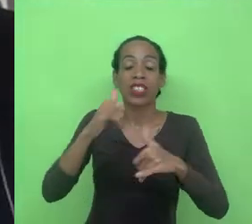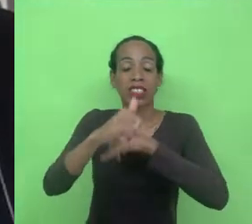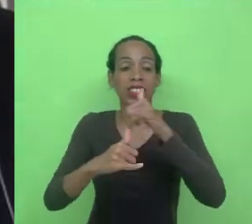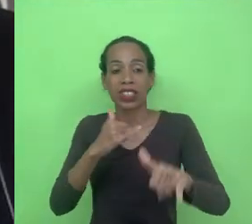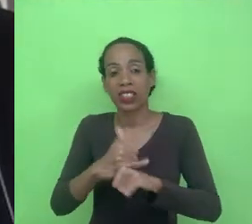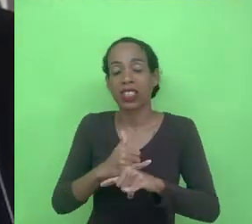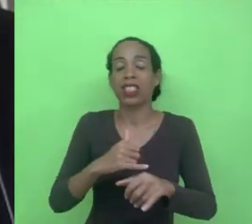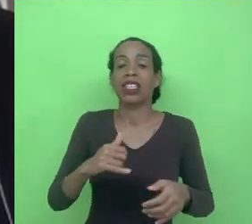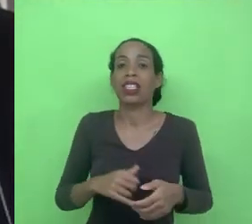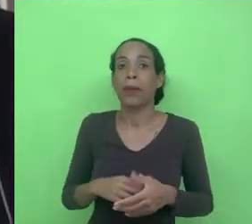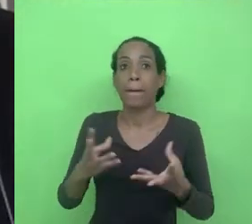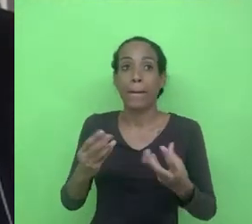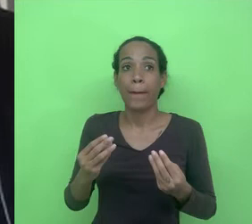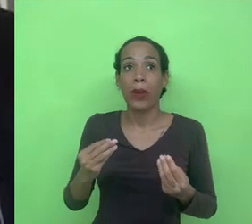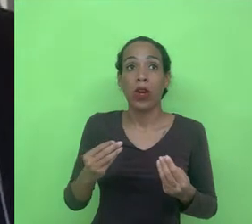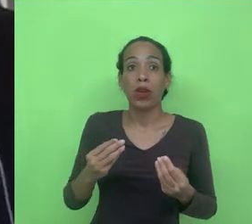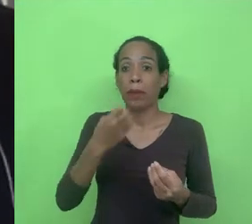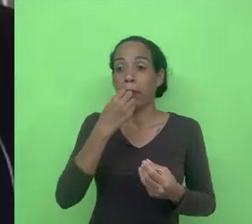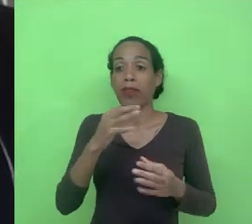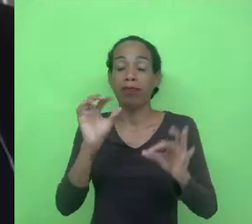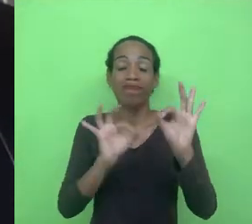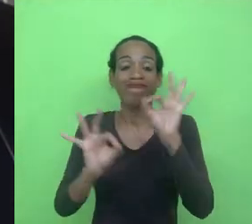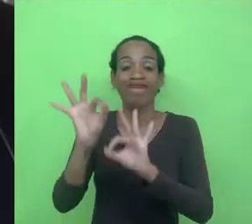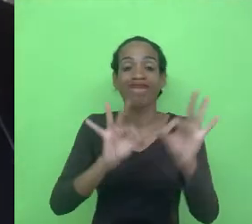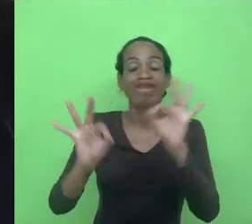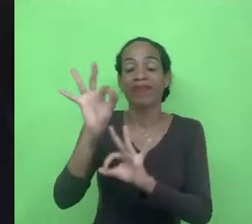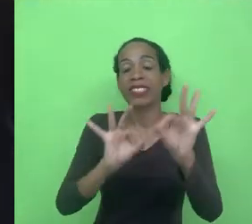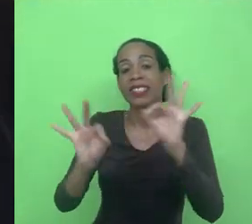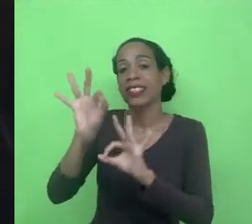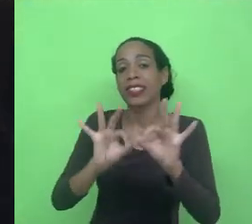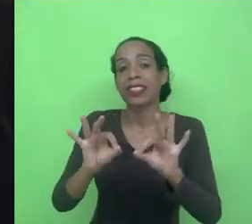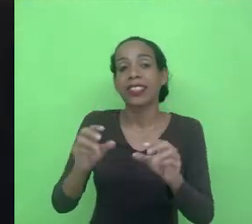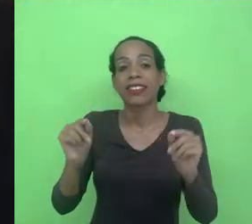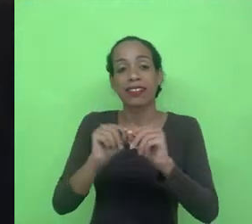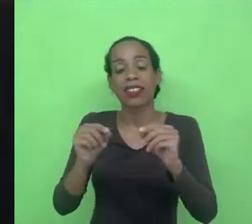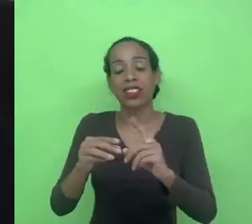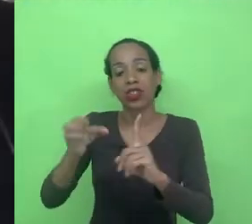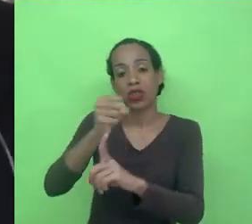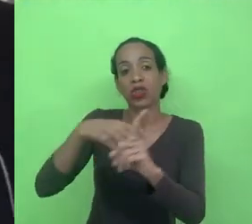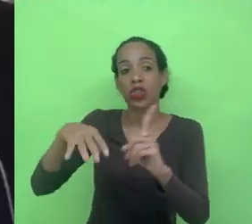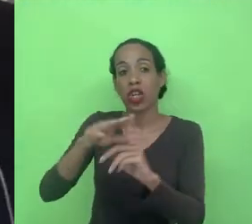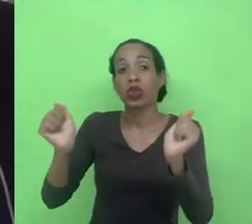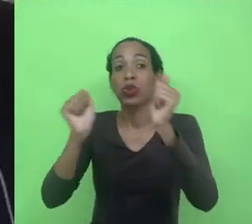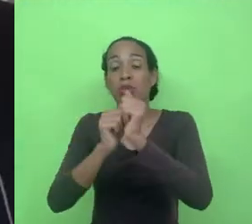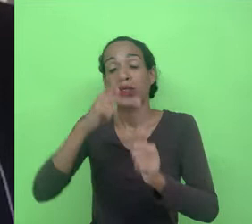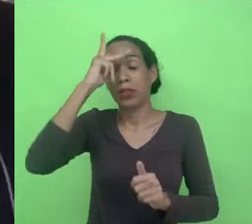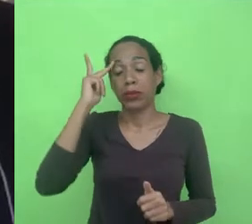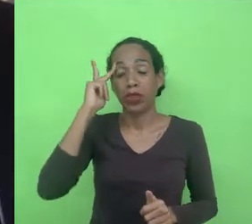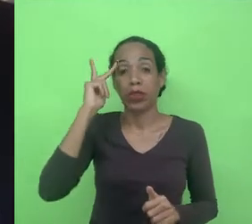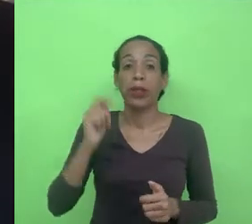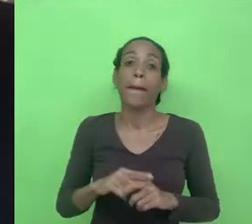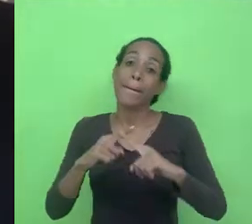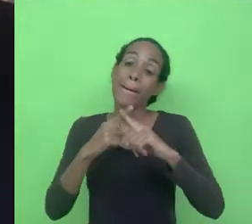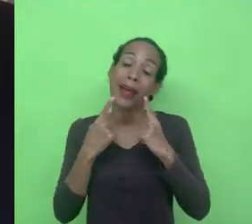altamente desenvolvidos que estão formando o social junto com os seres humanos mas já